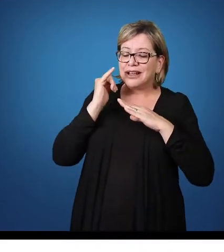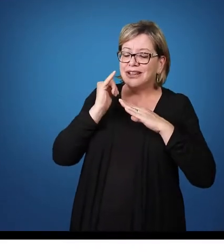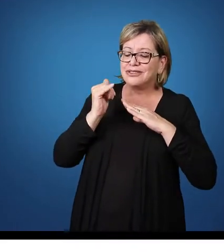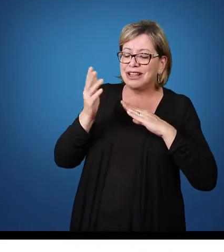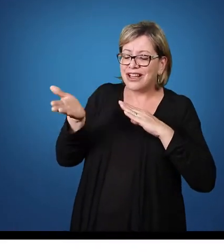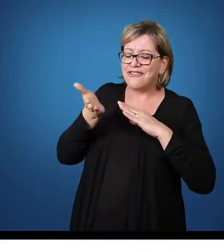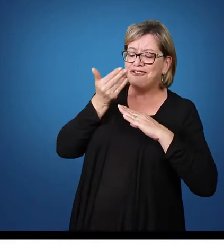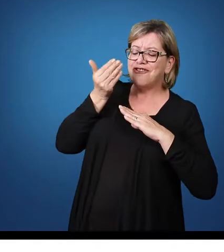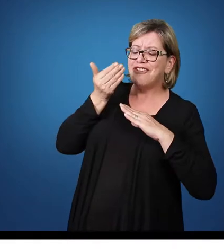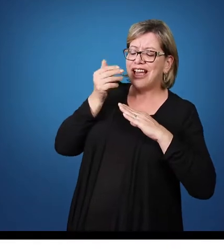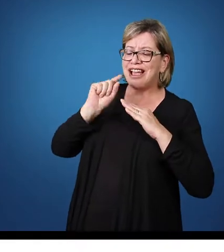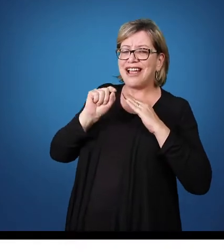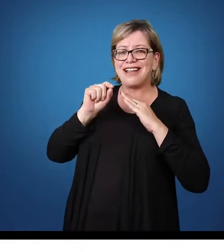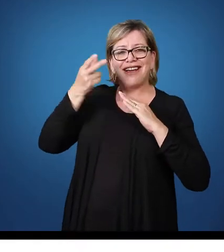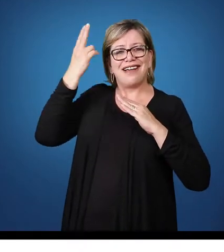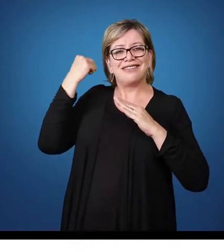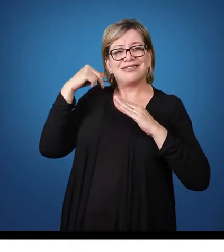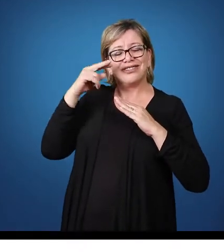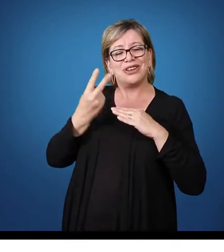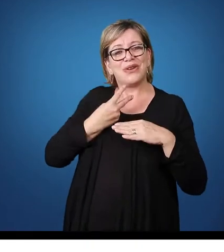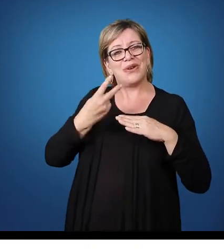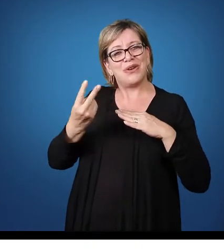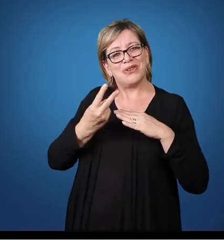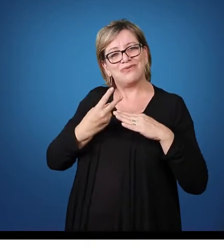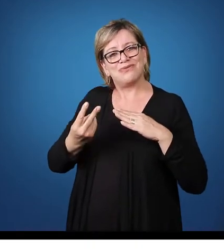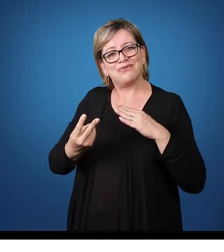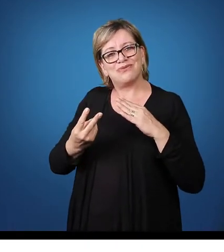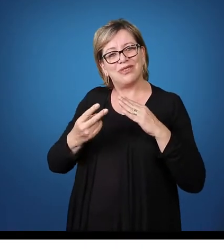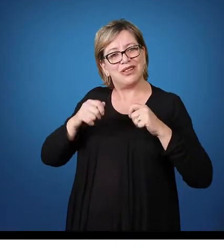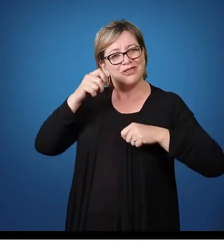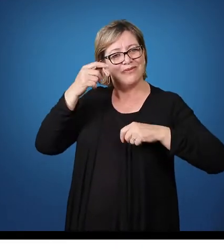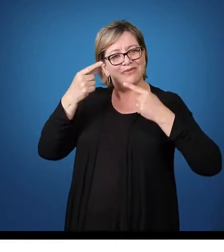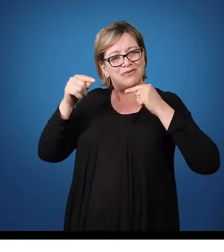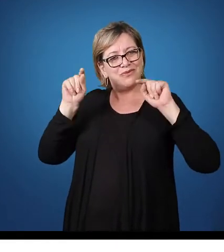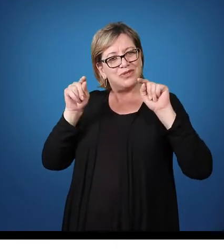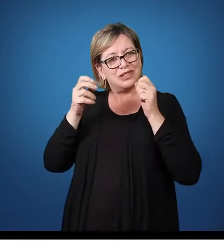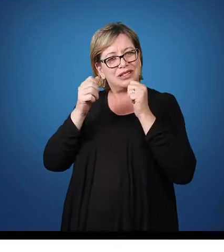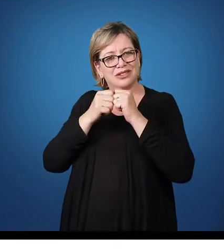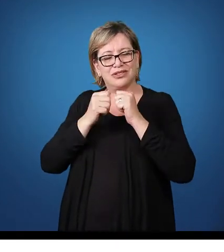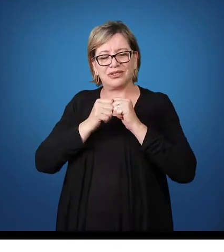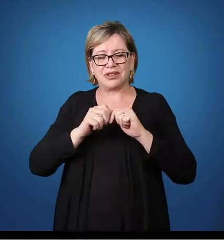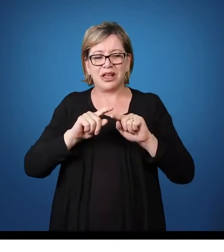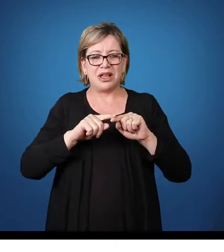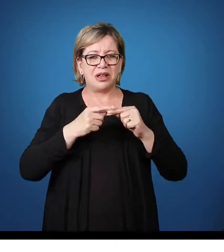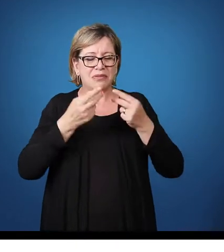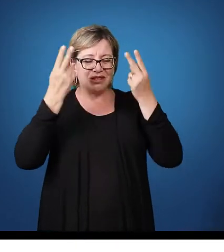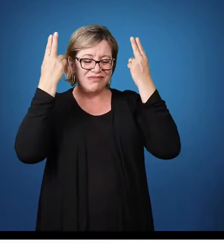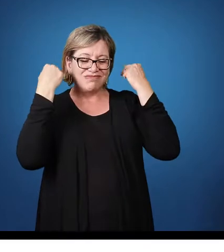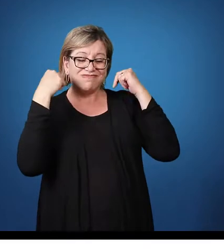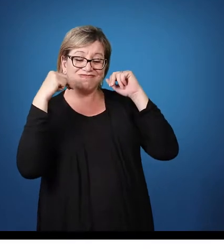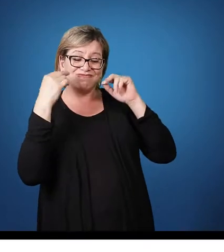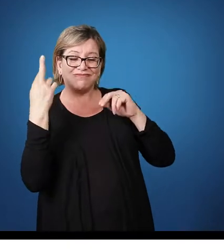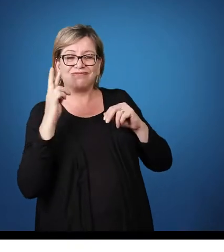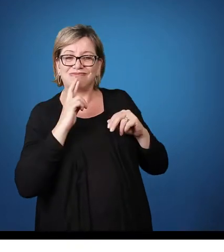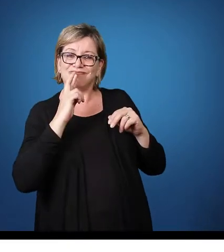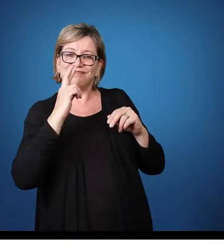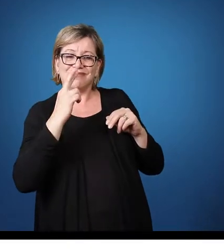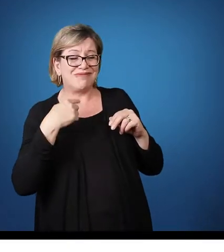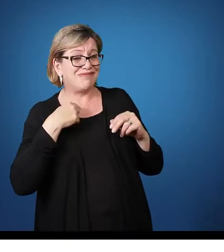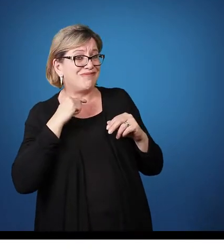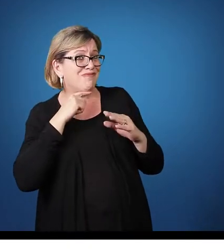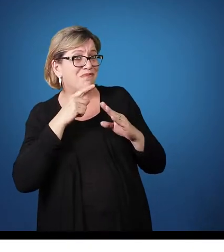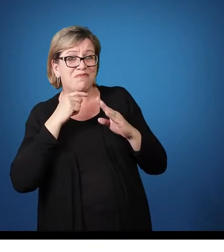aqui ovelha, vamos formar uma banda Mas a ovelha disse, eu não